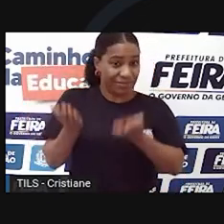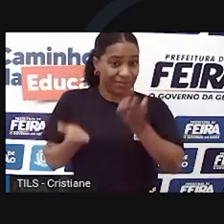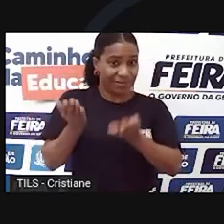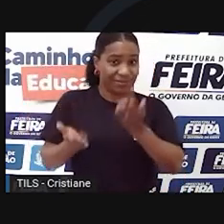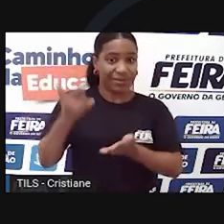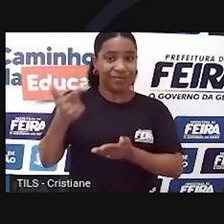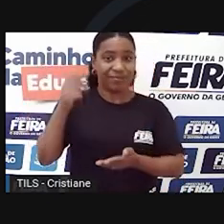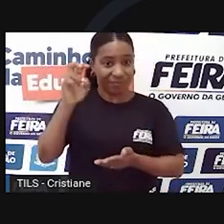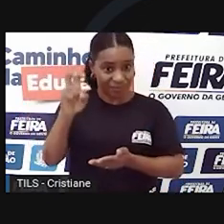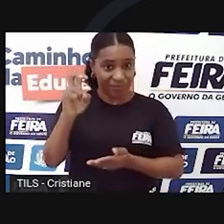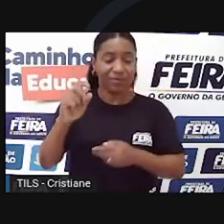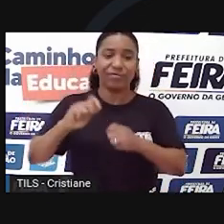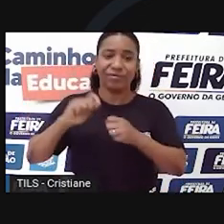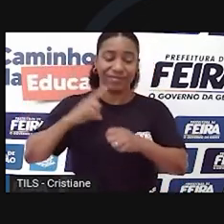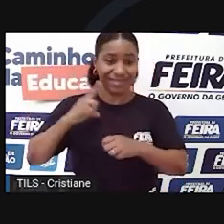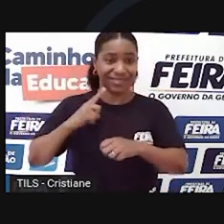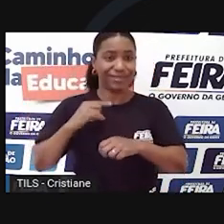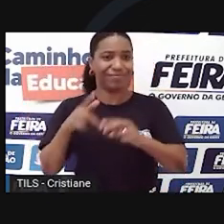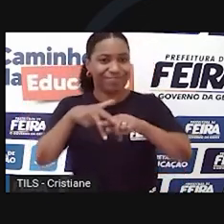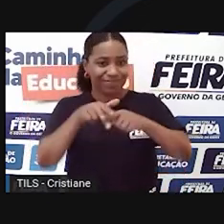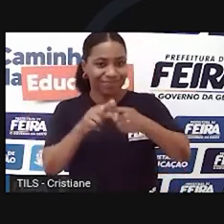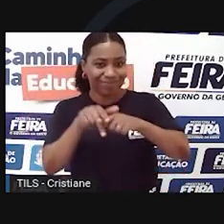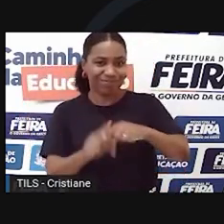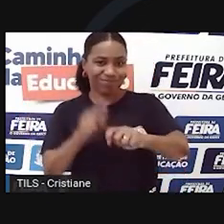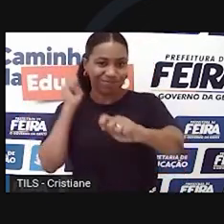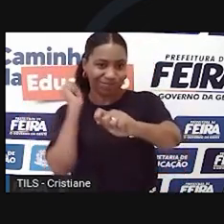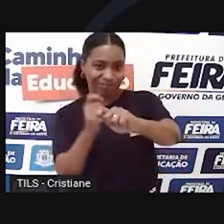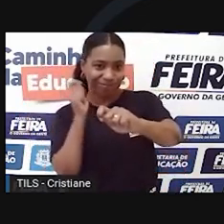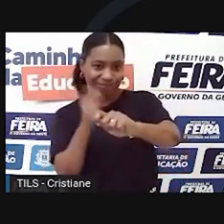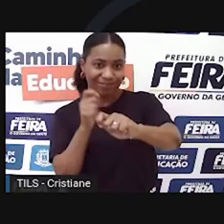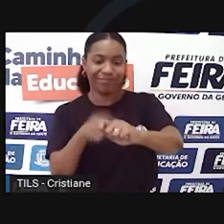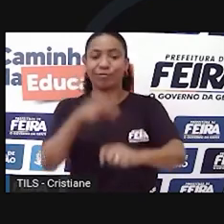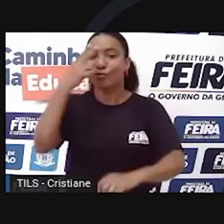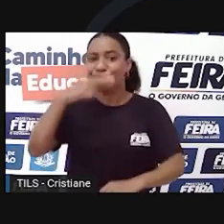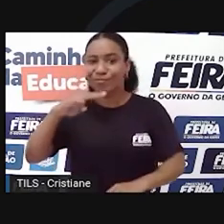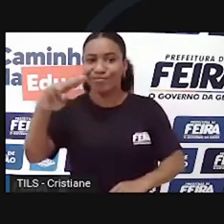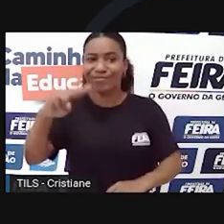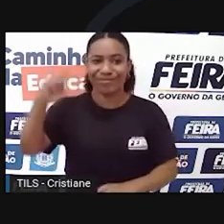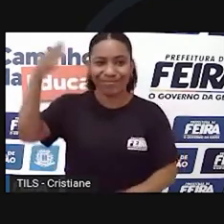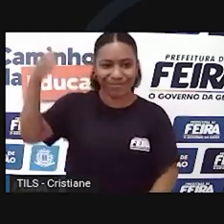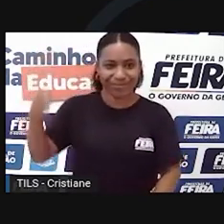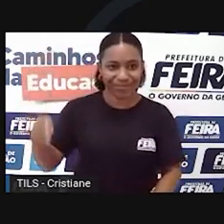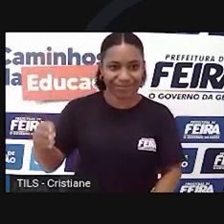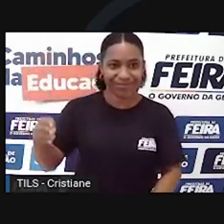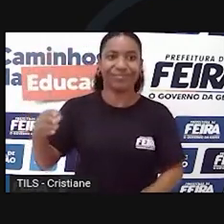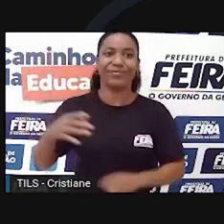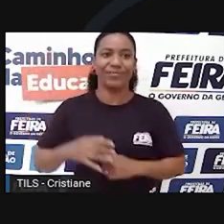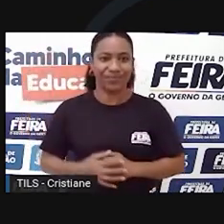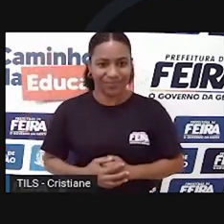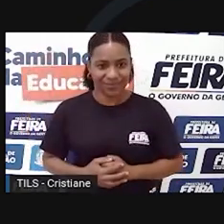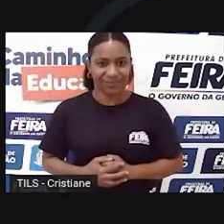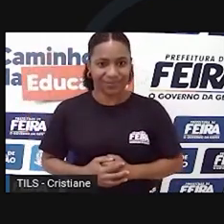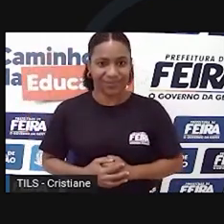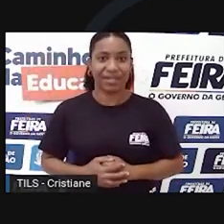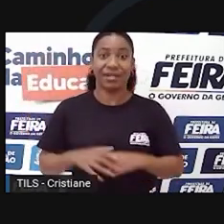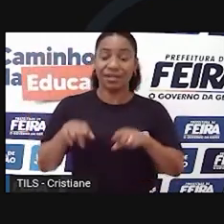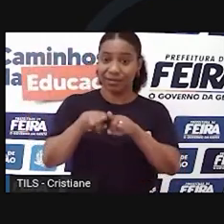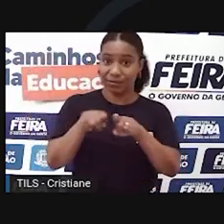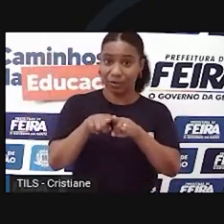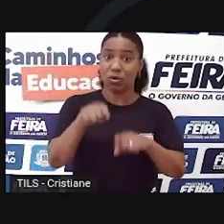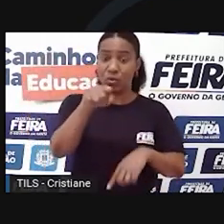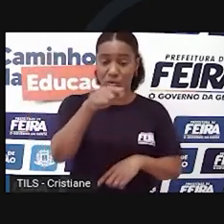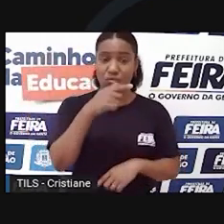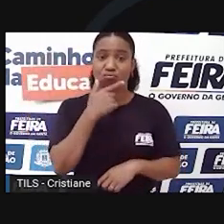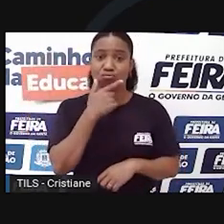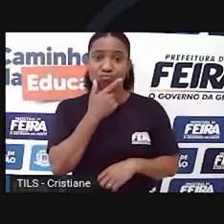organizavam para caçar elefantes. Elefantinhos, claro. O Homo neandertalensis, mais conhecido como neandertal, surgiu cerca de 500 mil